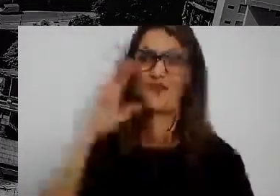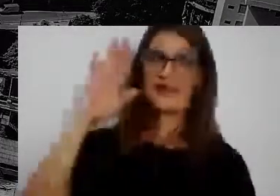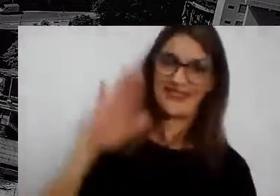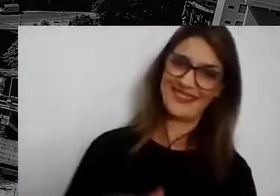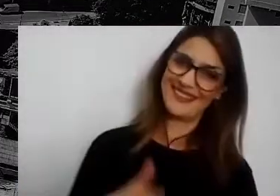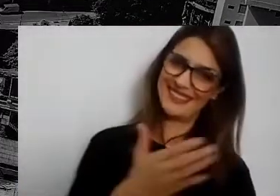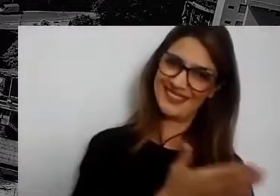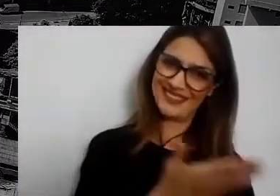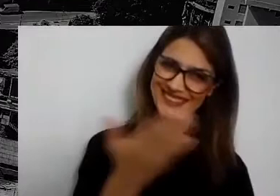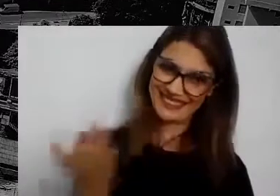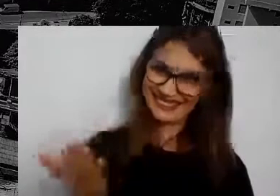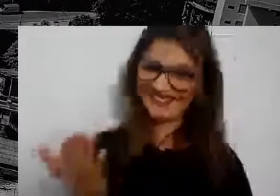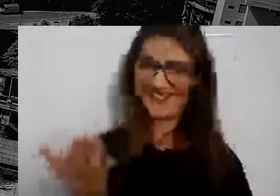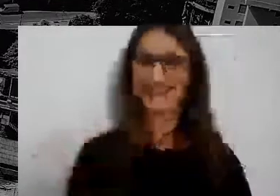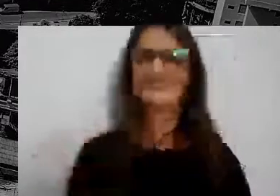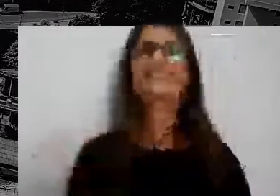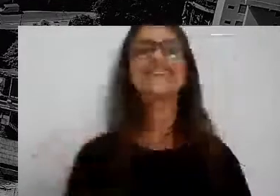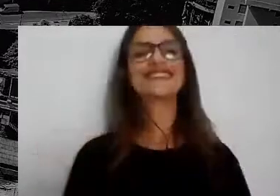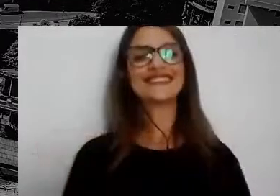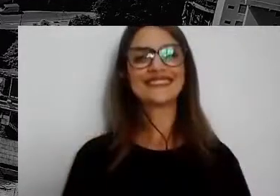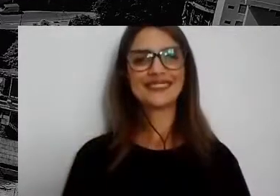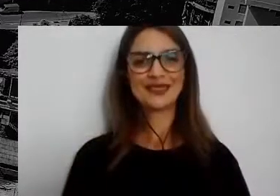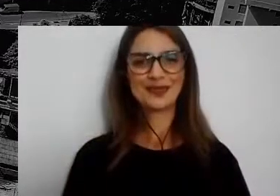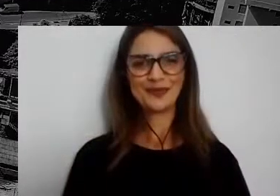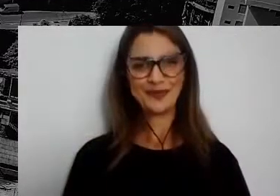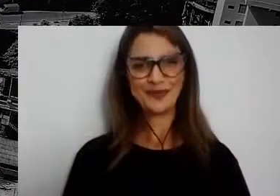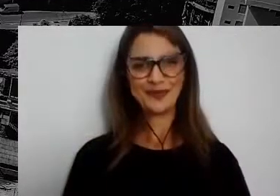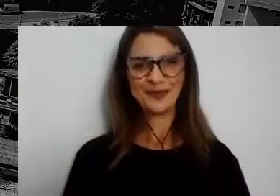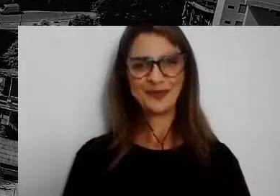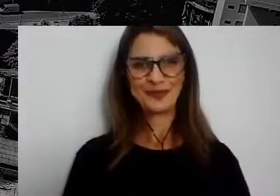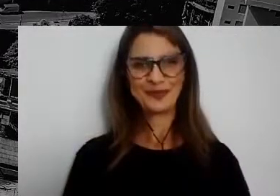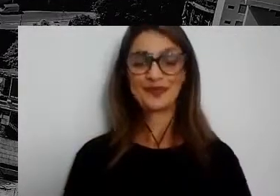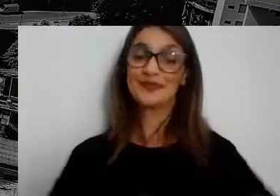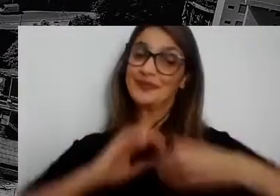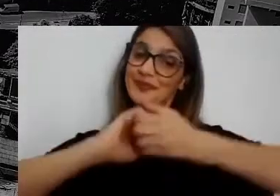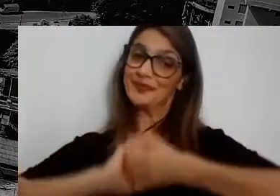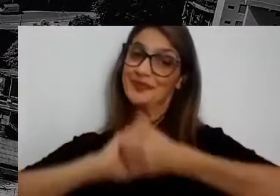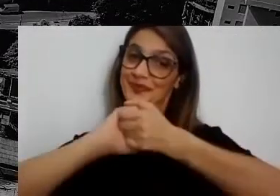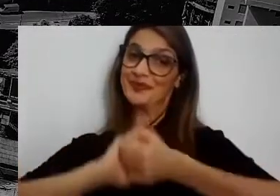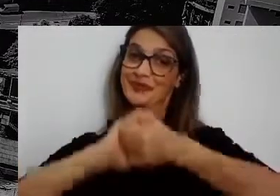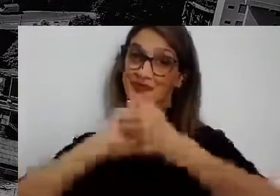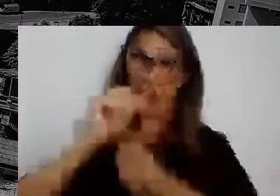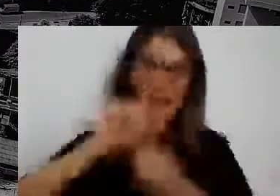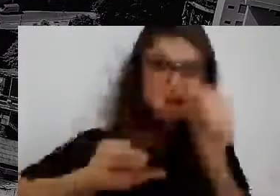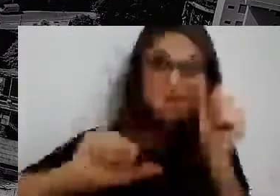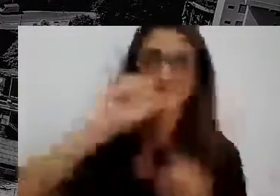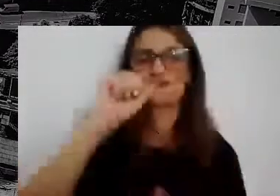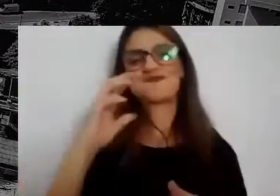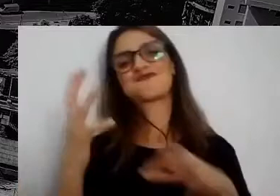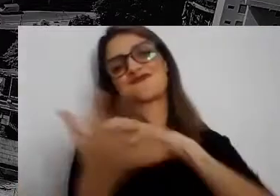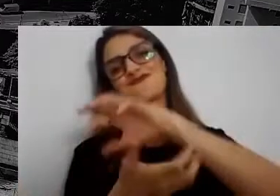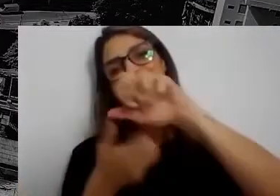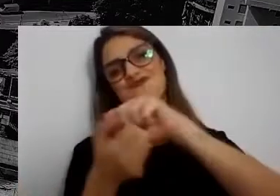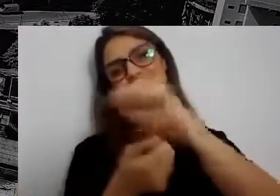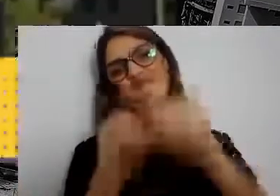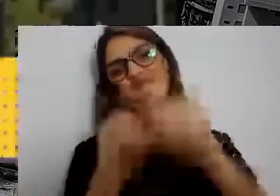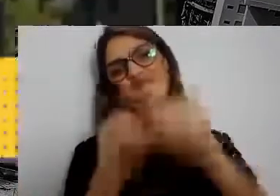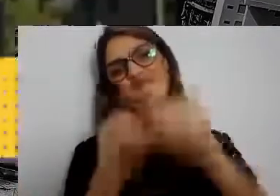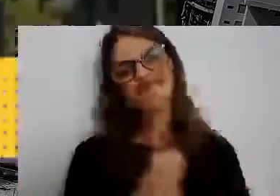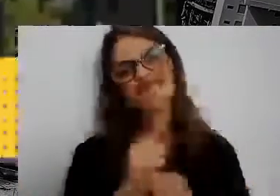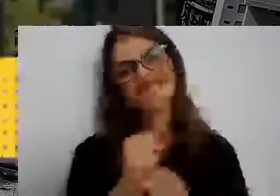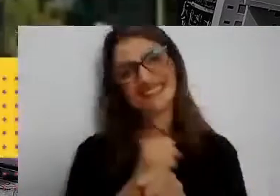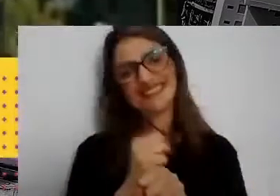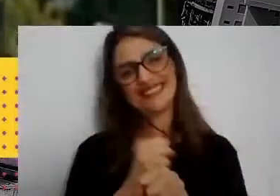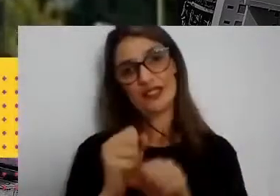aqui para todos os colegas. Primeiro, também, parabenizar aí a Virada Sustentável por 10 anos desse evento tão